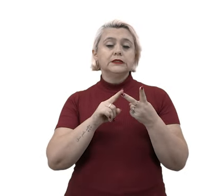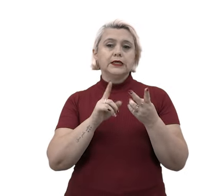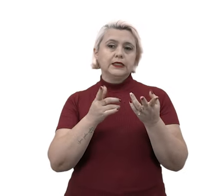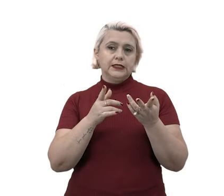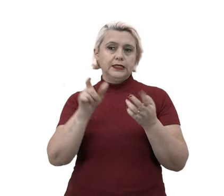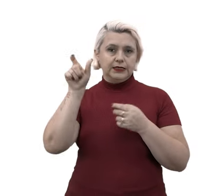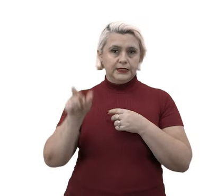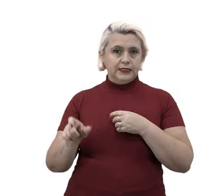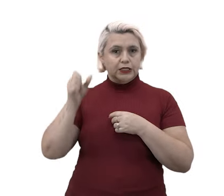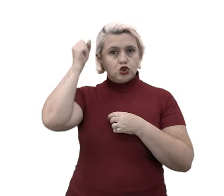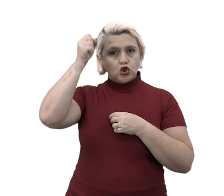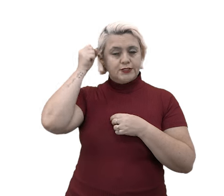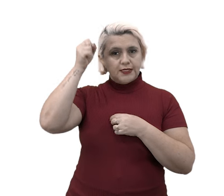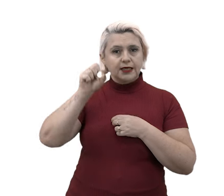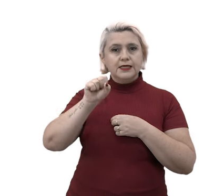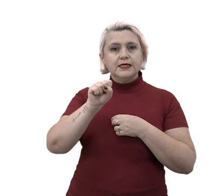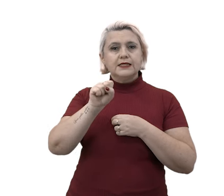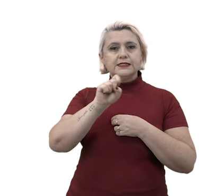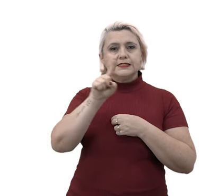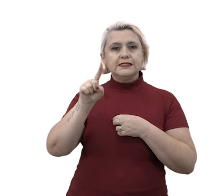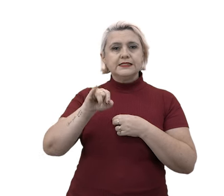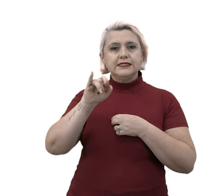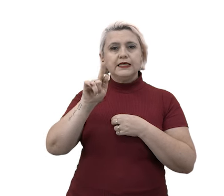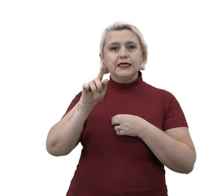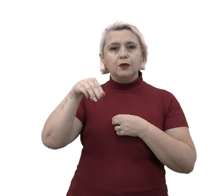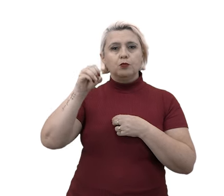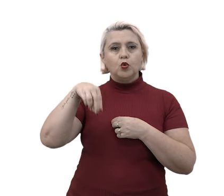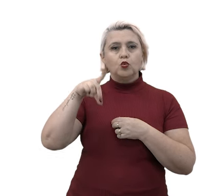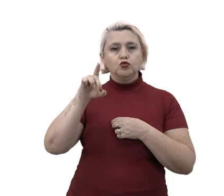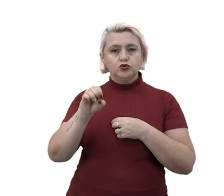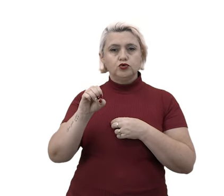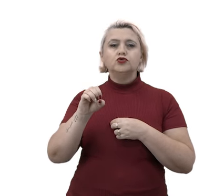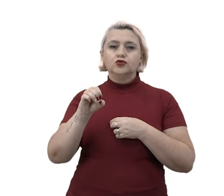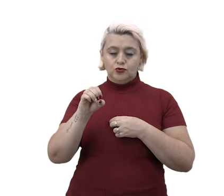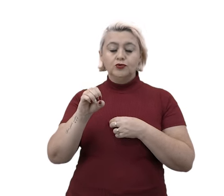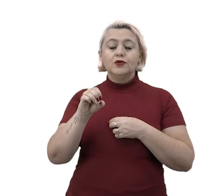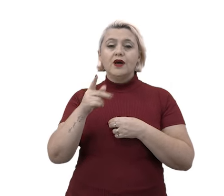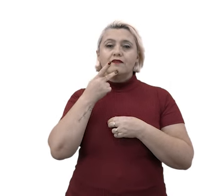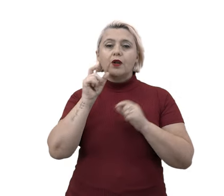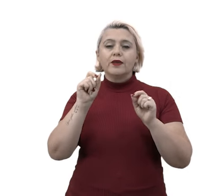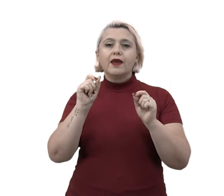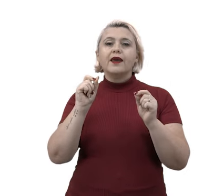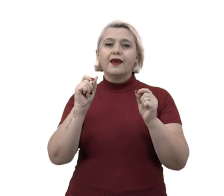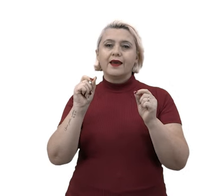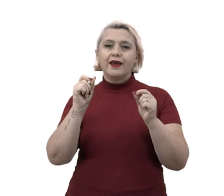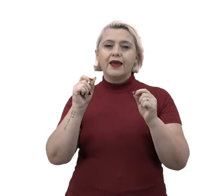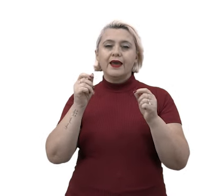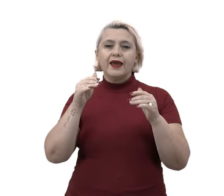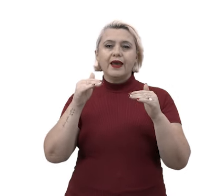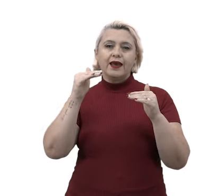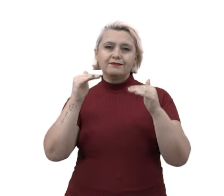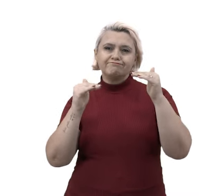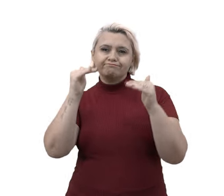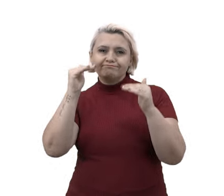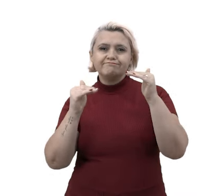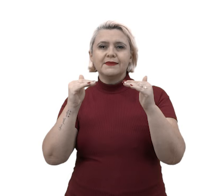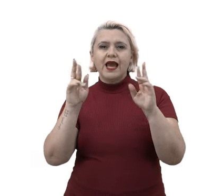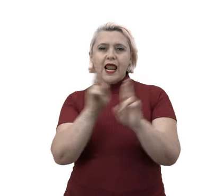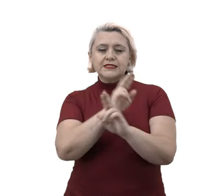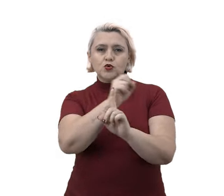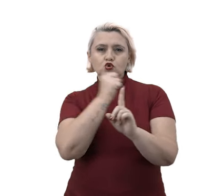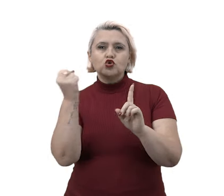Segundo o sociólogo Zygmunt Bauman, a modernidade líquida caracteriza-se pela instabilidade nas relações sociais.